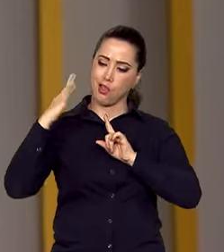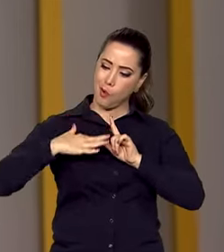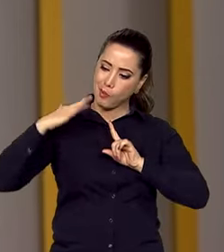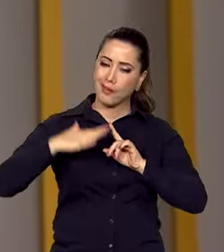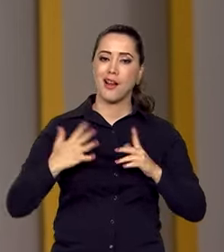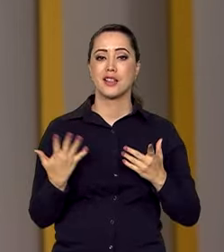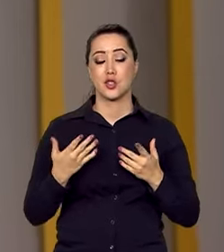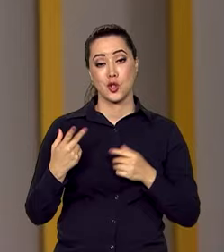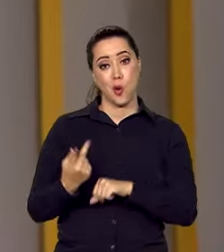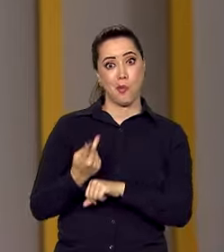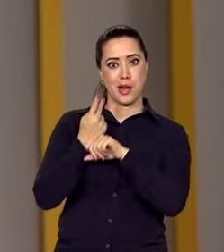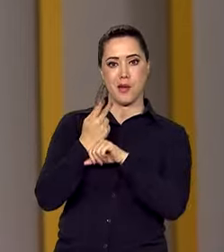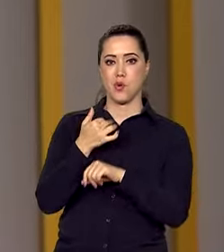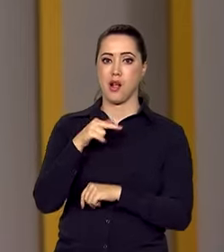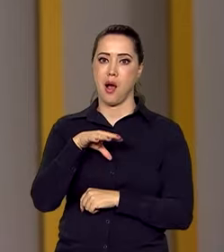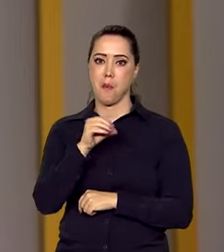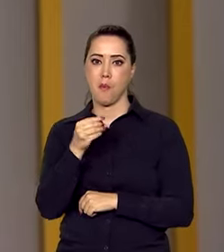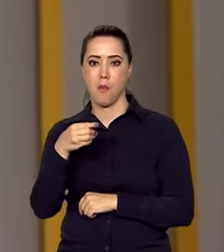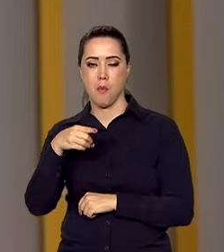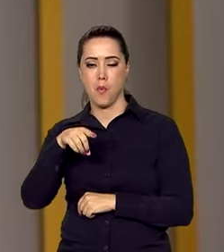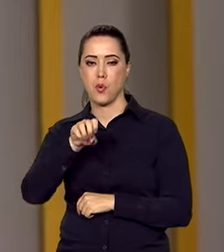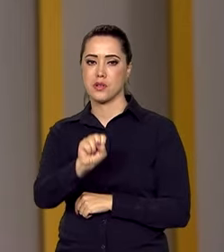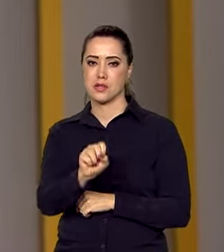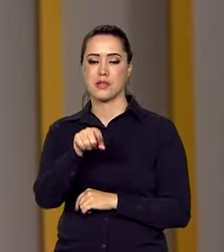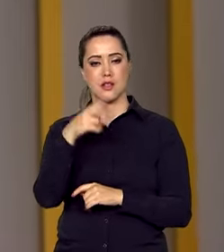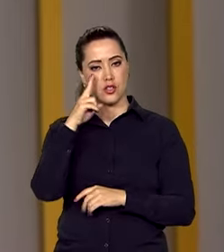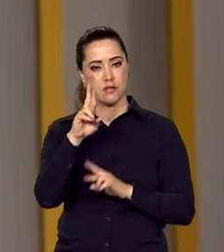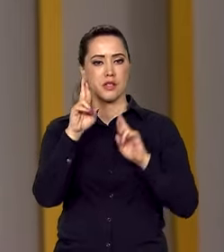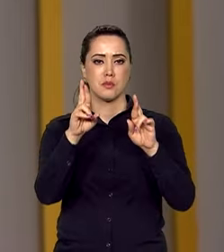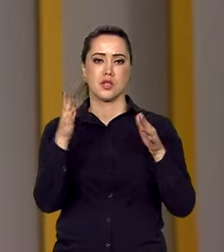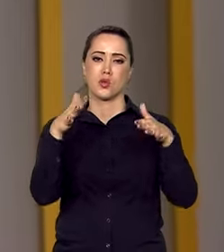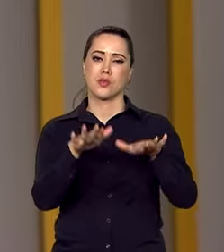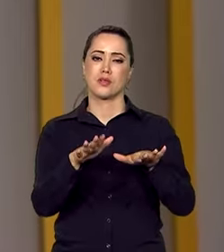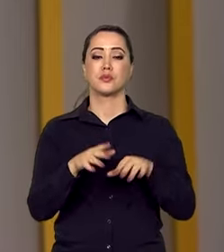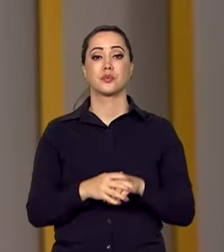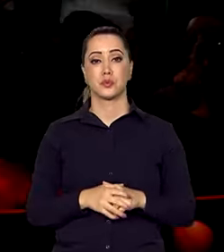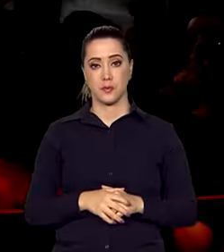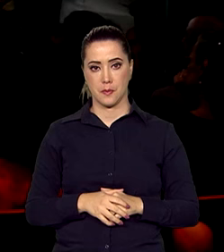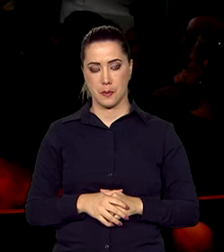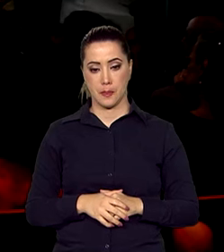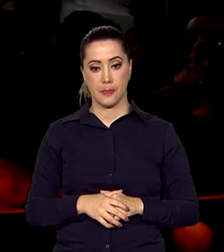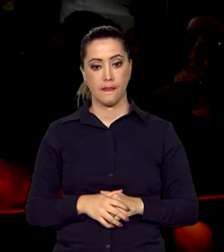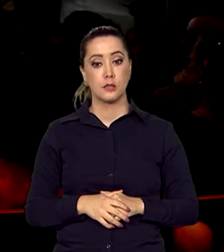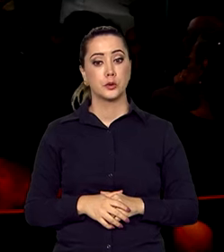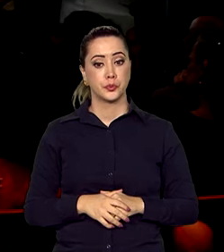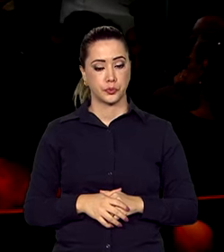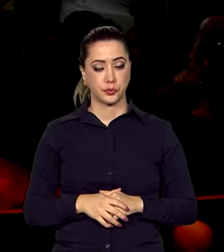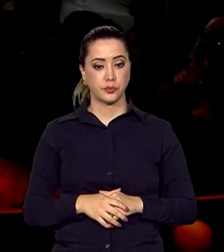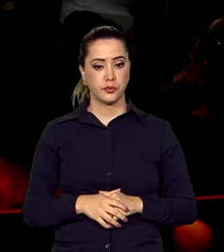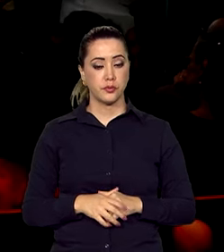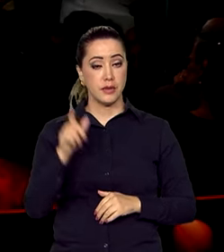com o Prêmio Camões e a esperança de ver mais diversidade e inclusão na literatura. Classificado como